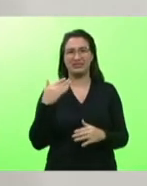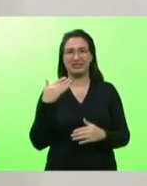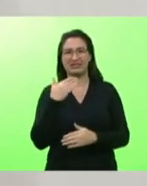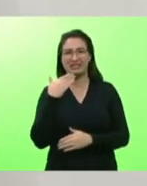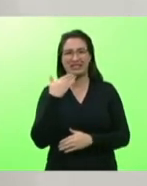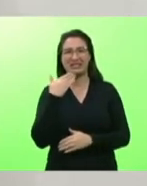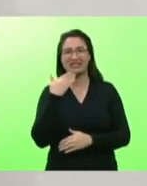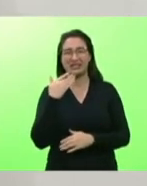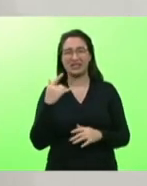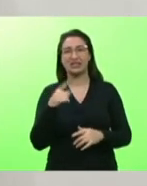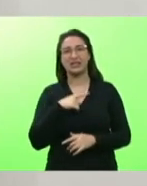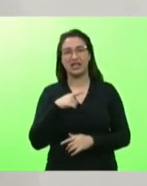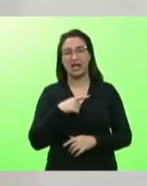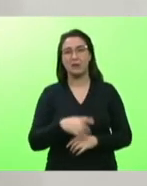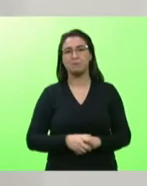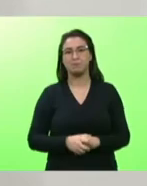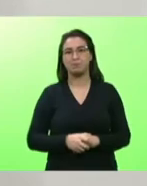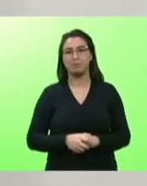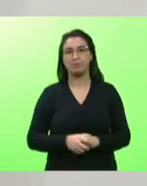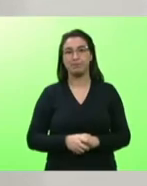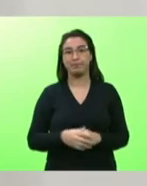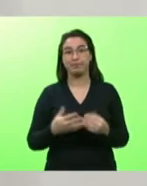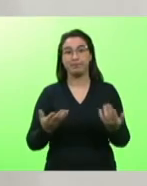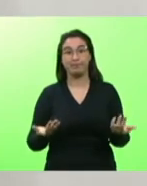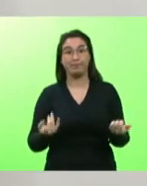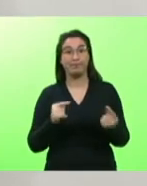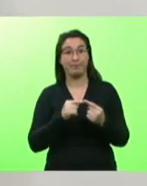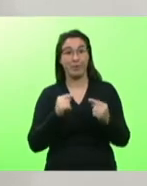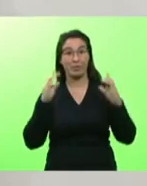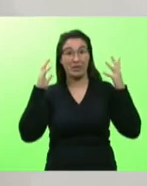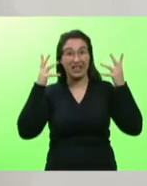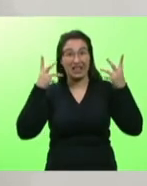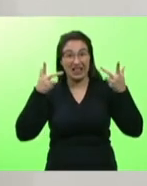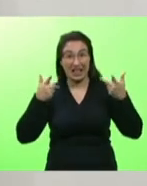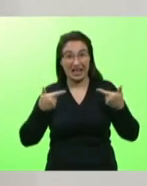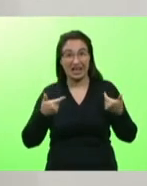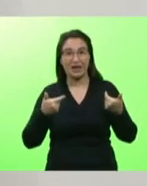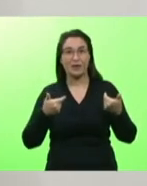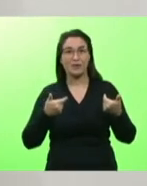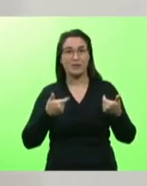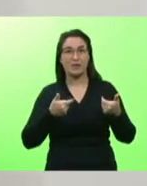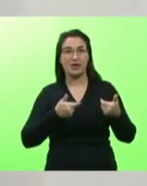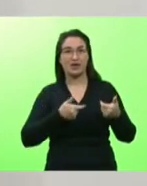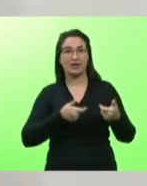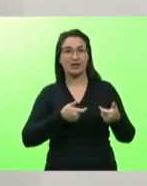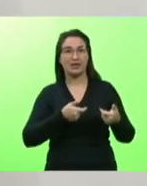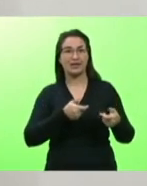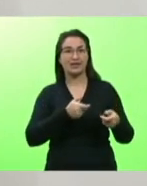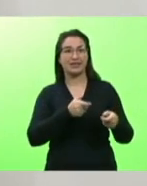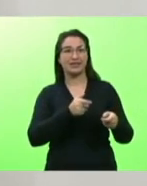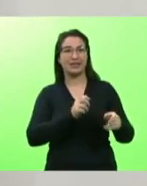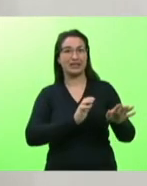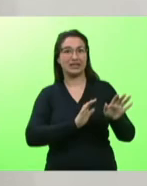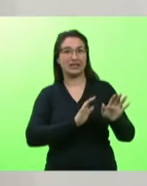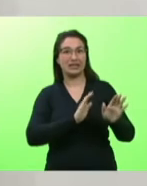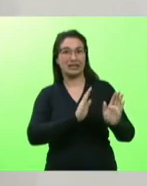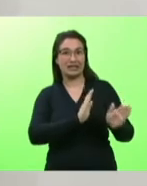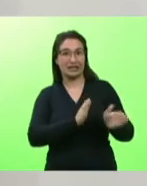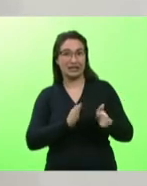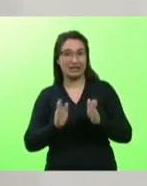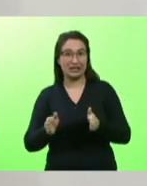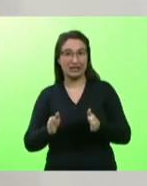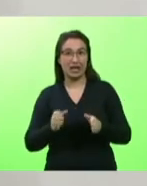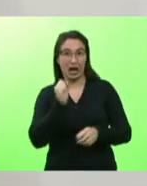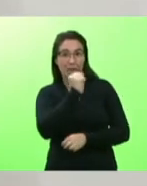leões para domar não para matar mas para domar essa é a nova visão